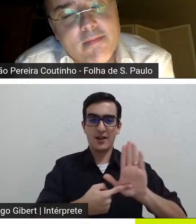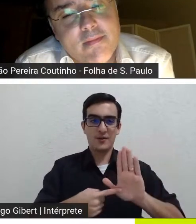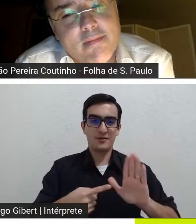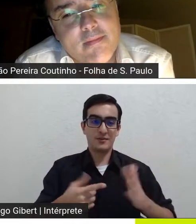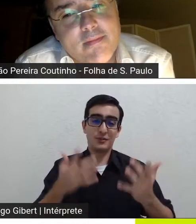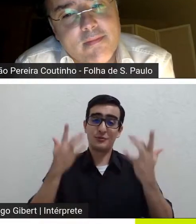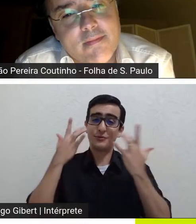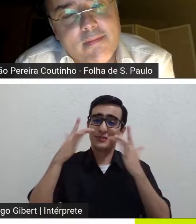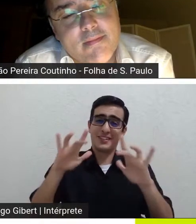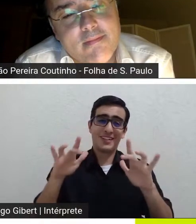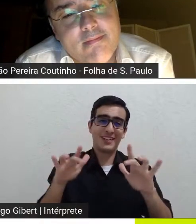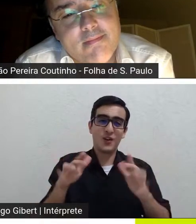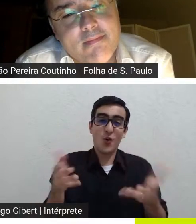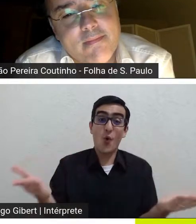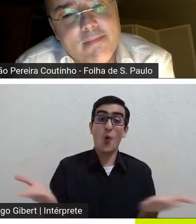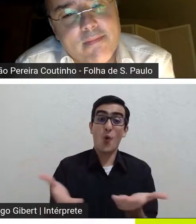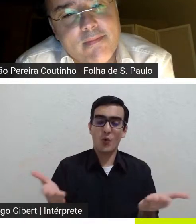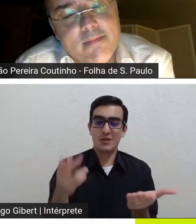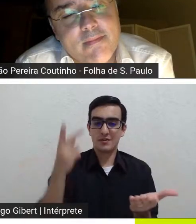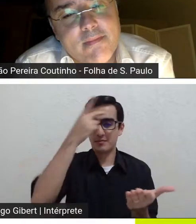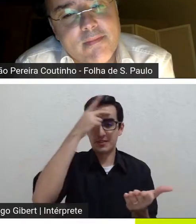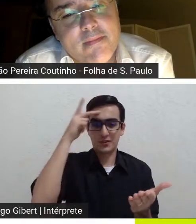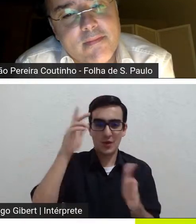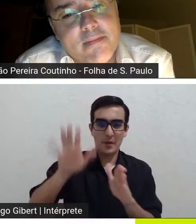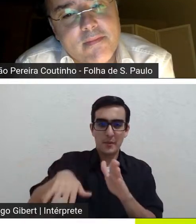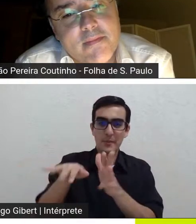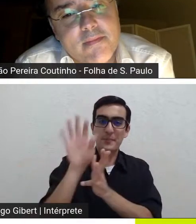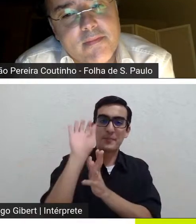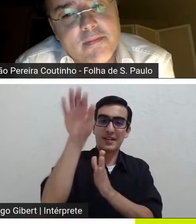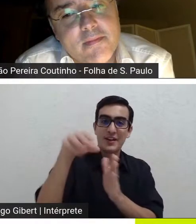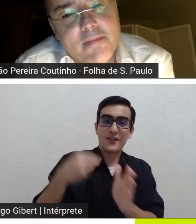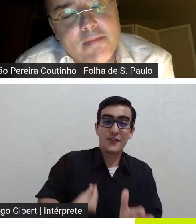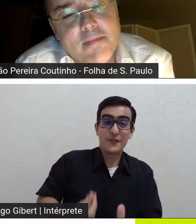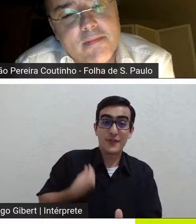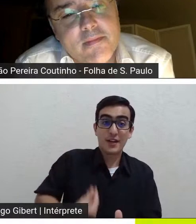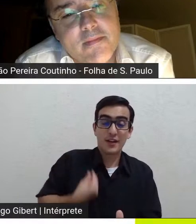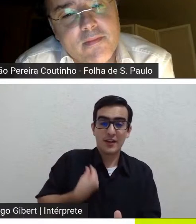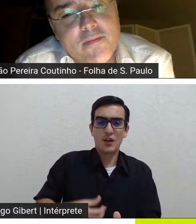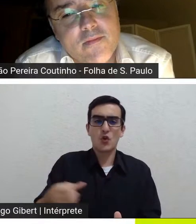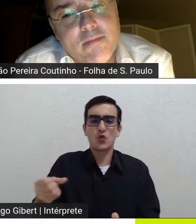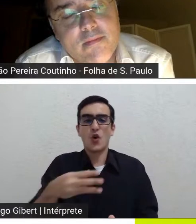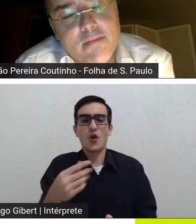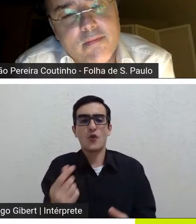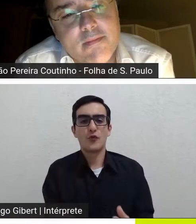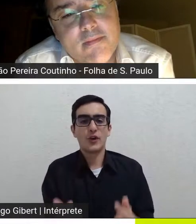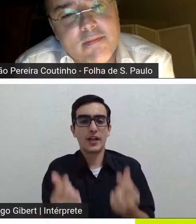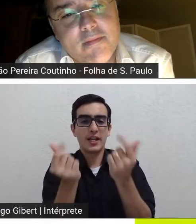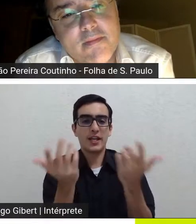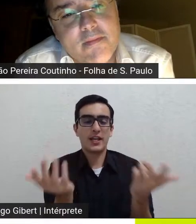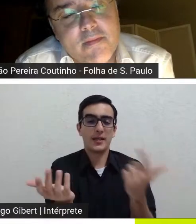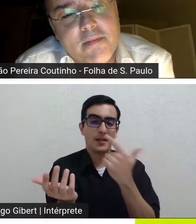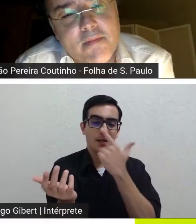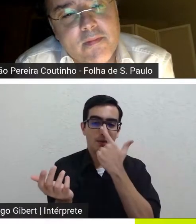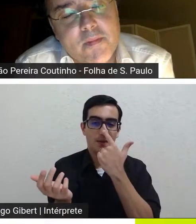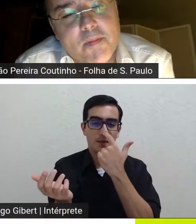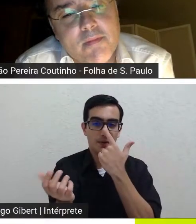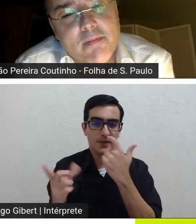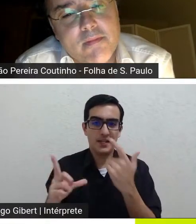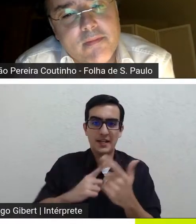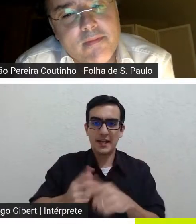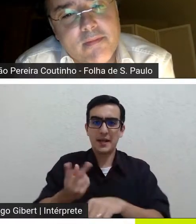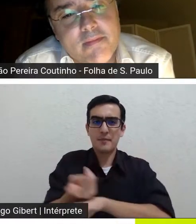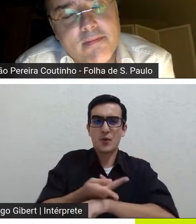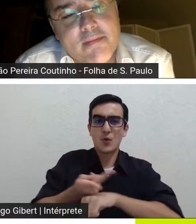os jogadores de basquete de hoje vivem nesse mundo novo rico mas que vai atrás da